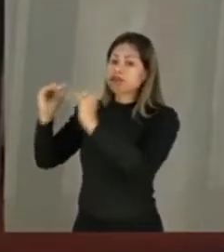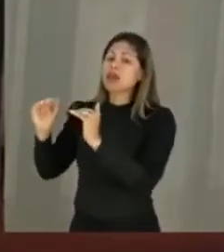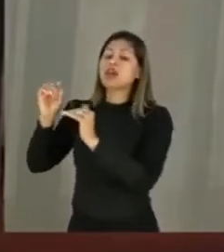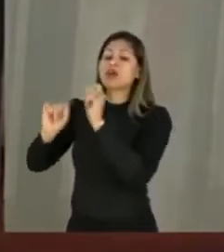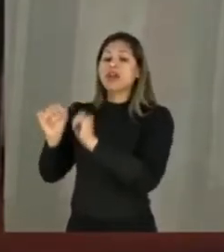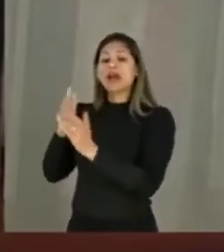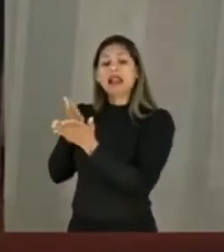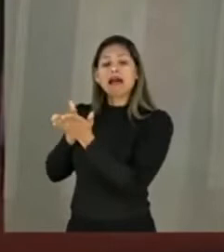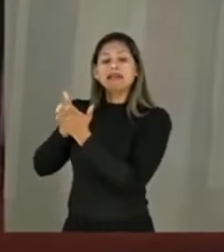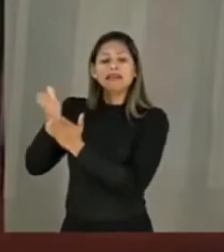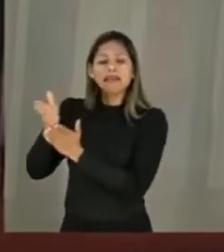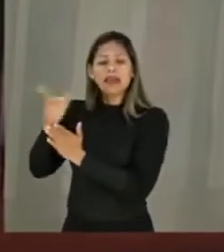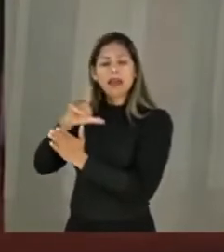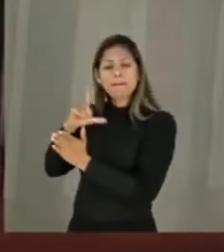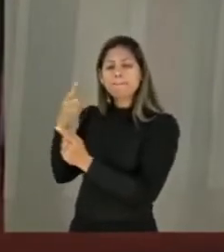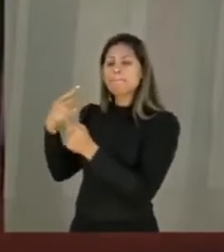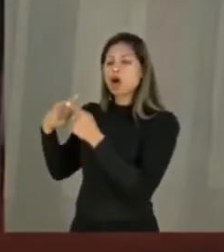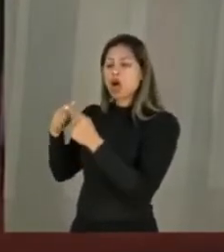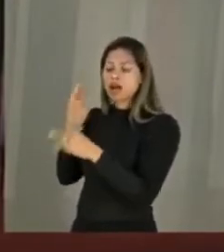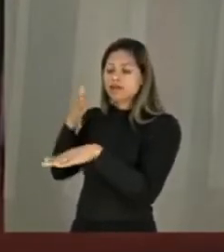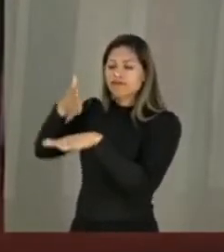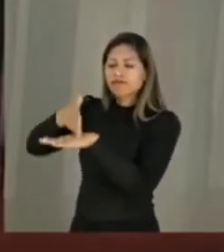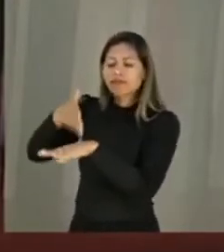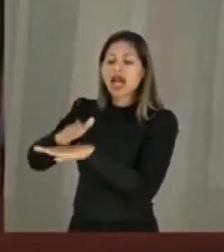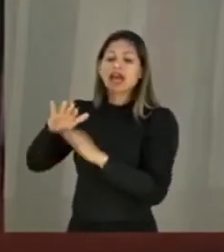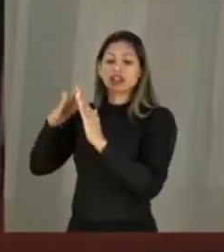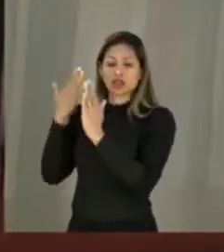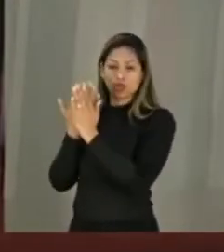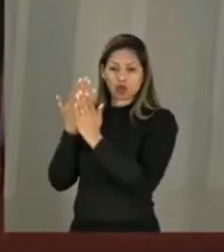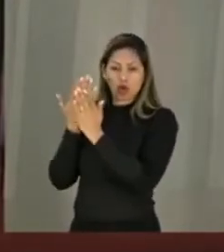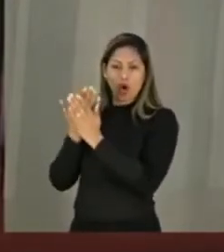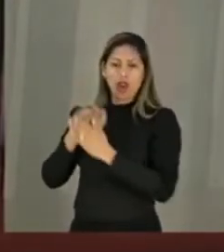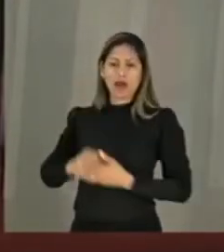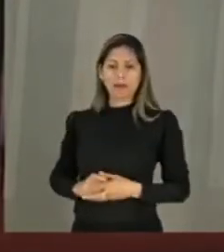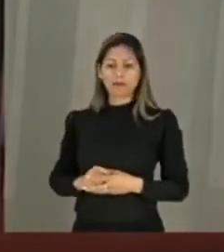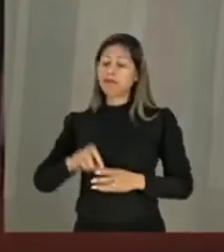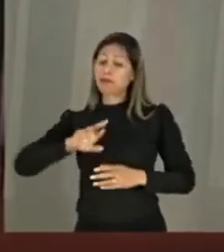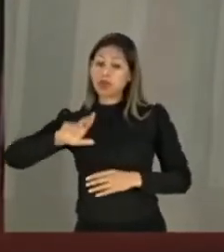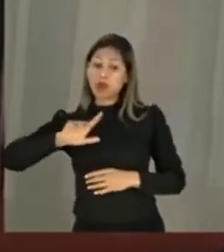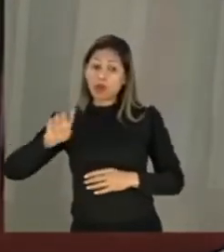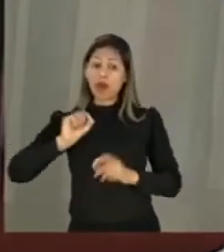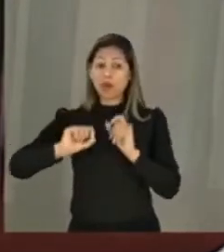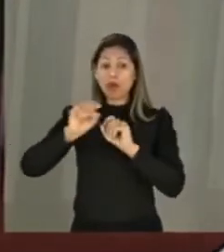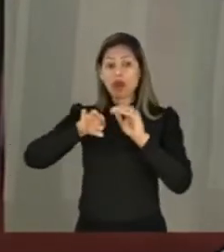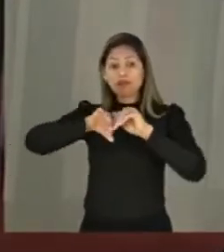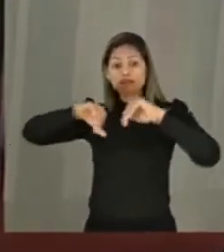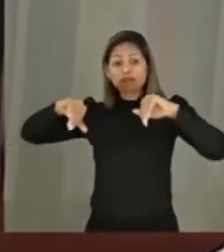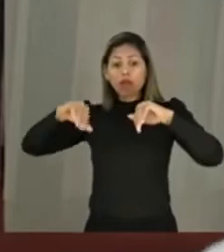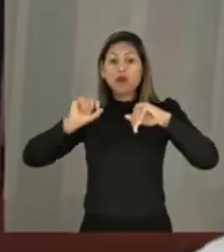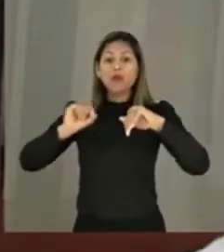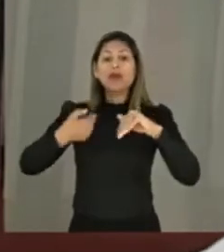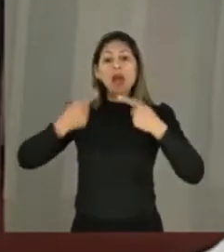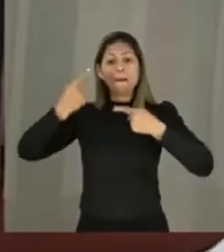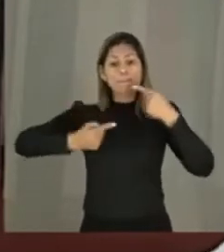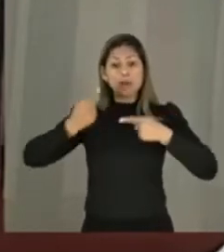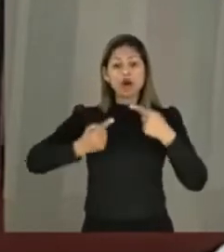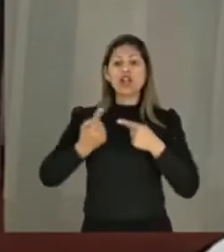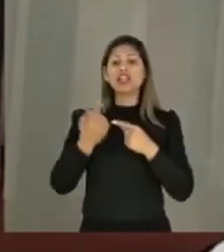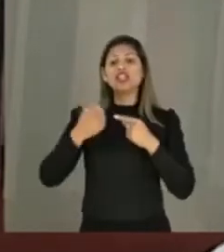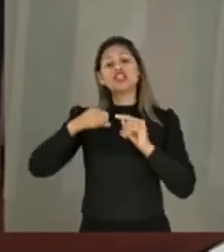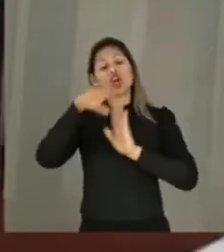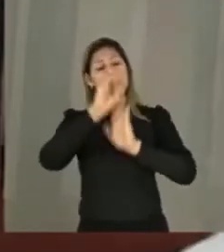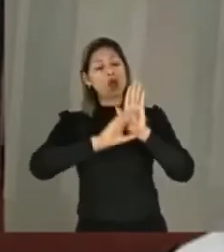sentido para aqueles que estão na escola. Não se trata de uma oposição aqui à formulação de políticas curriculares